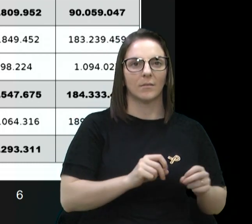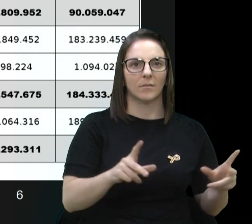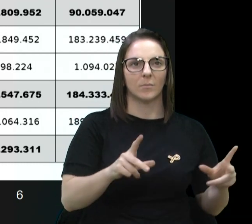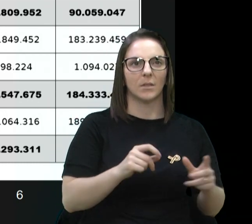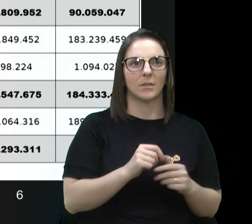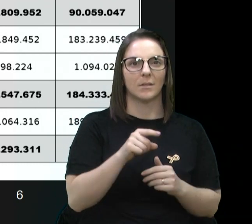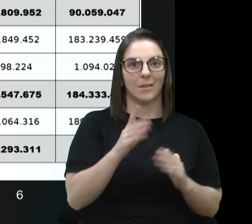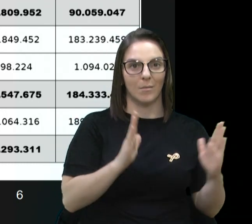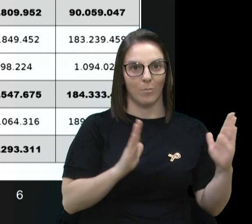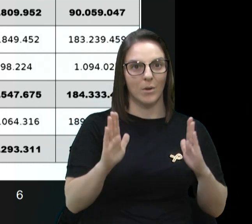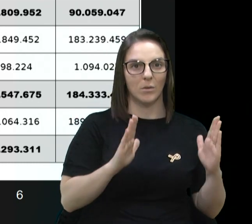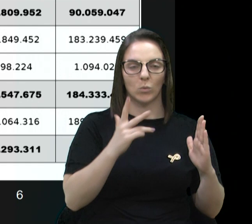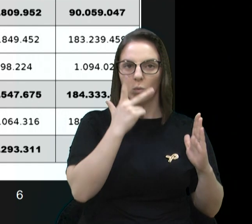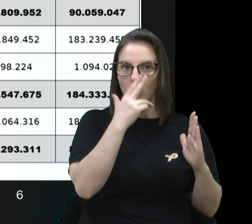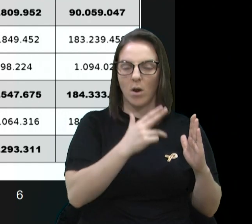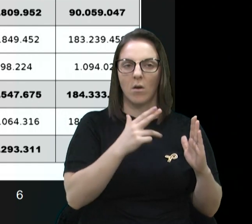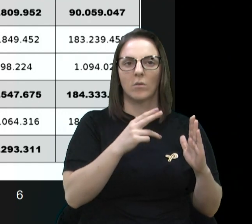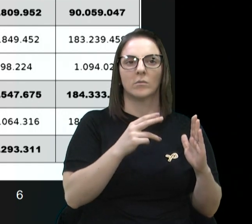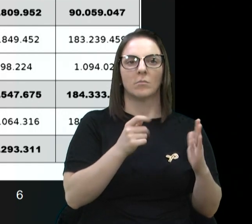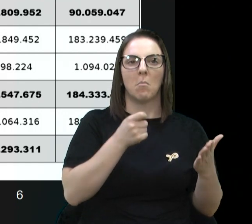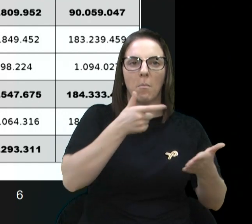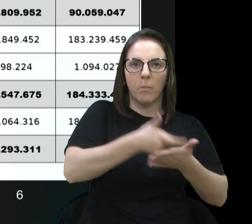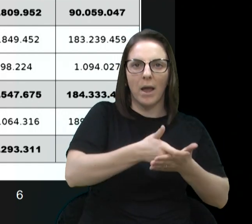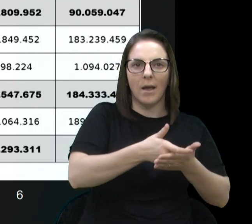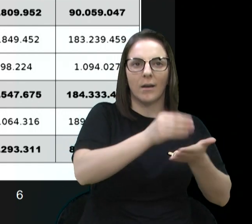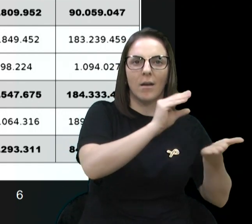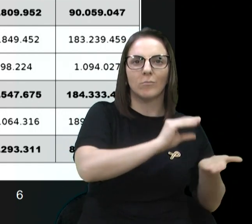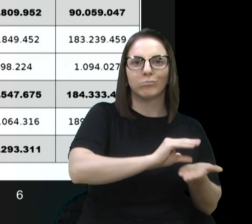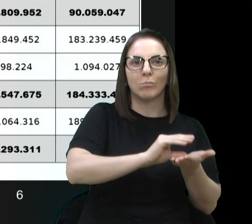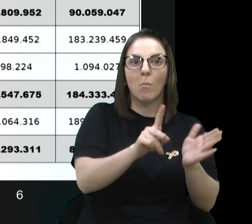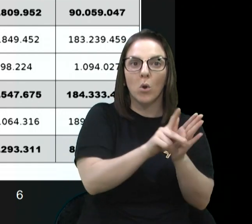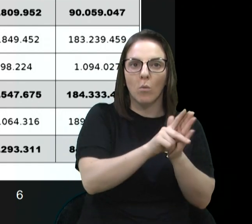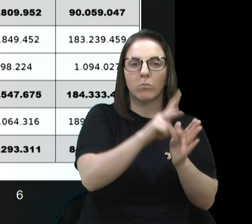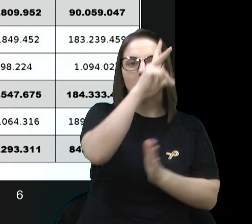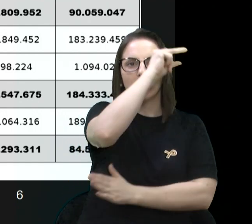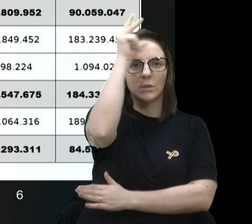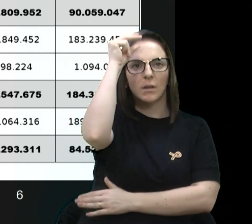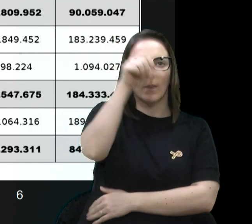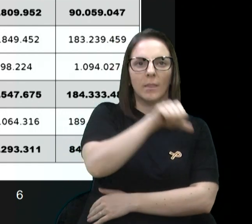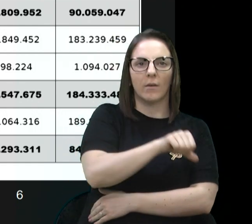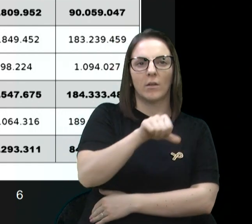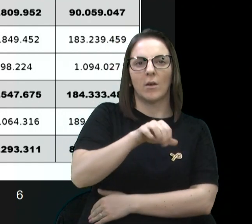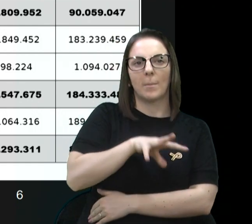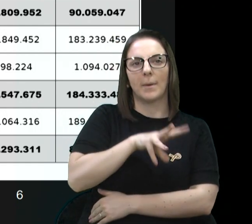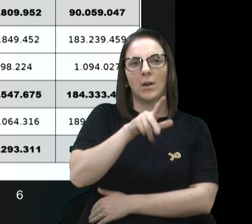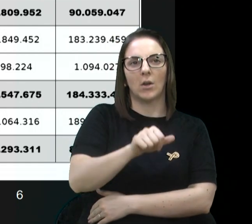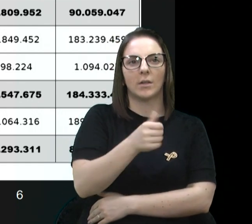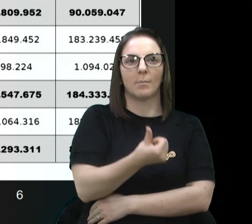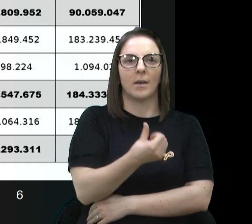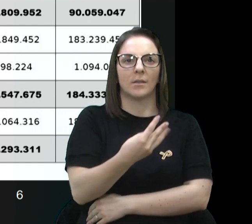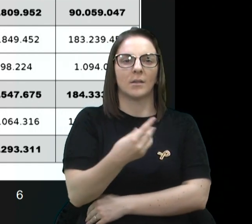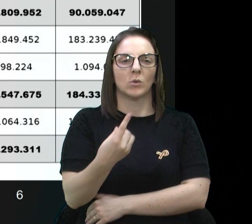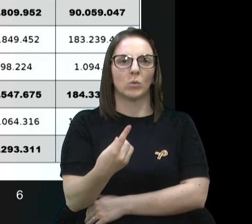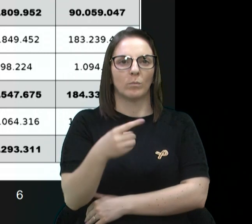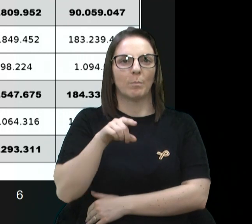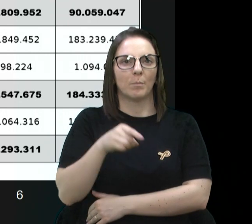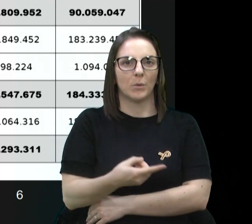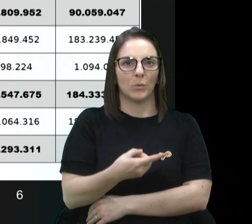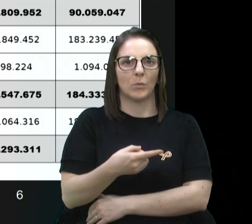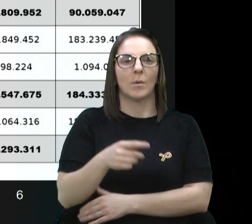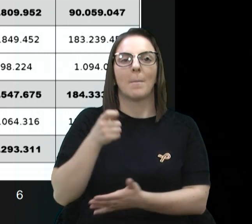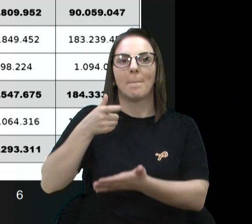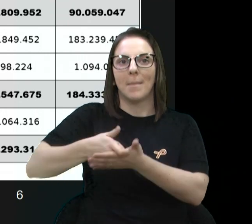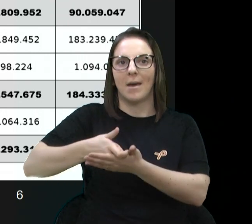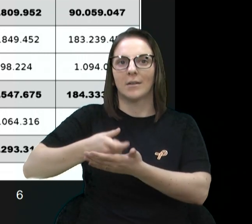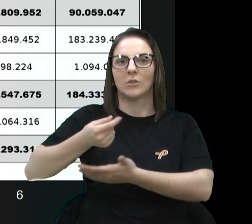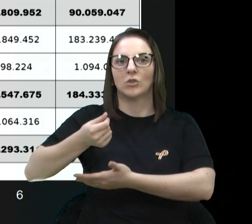Despesas pagas com verbas do município, 99.631.000. Pagas com verbas